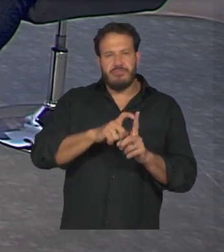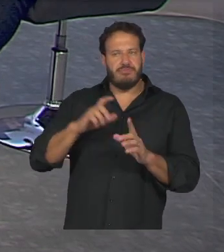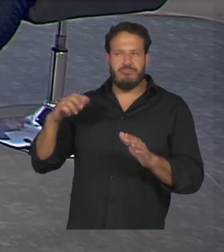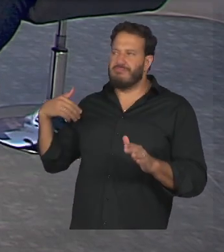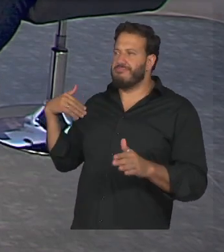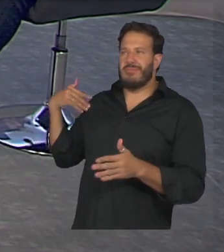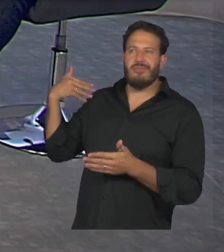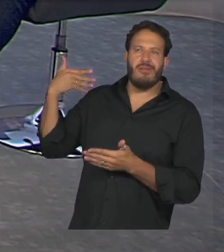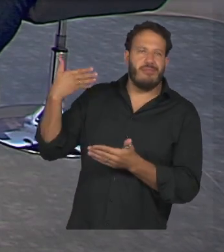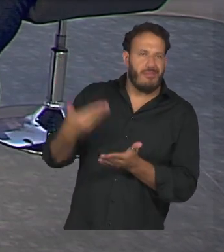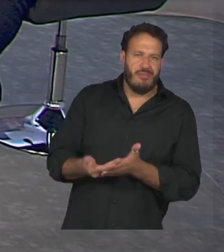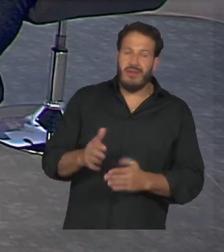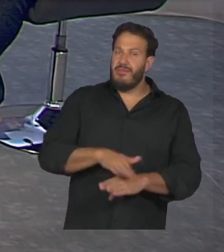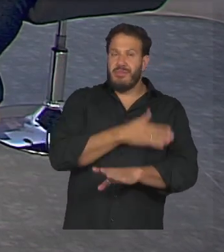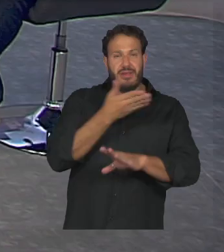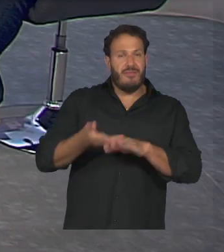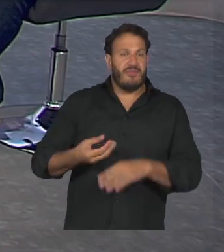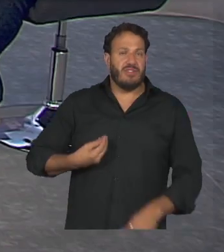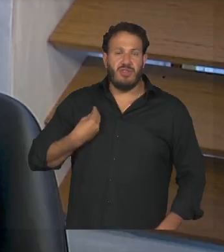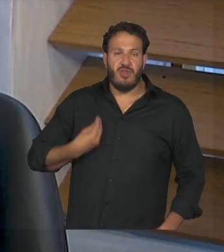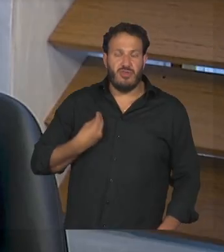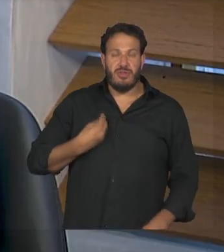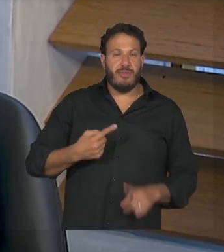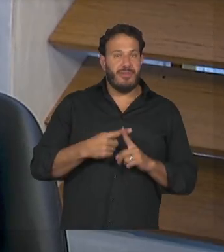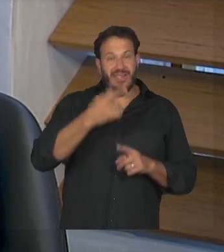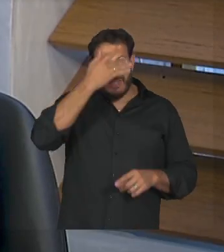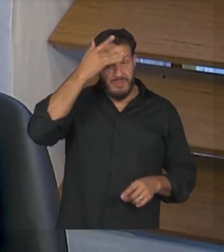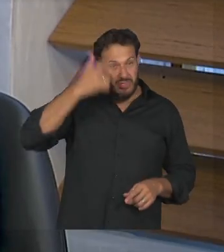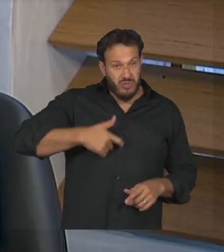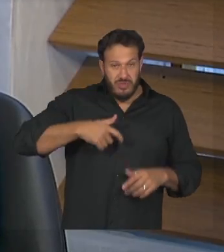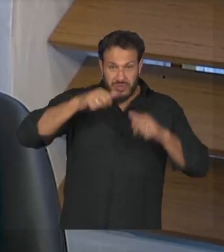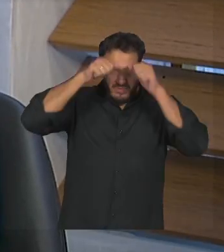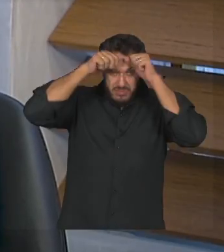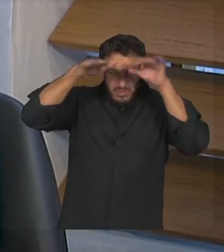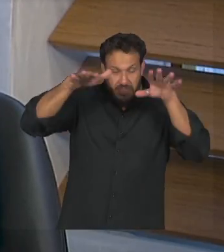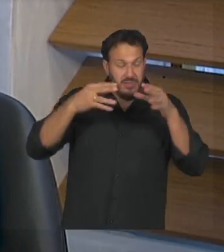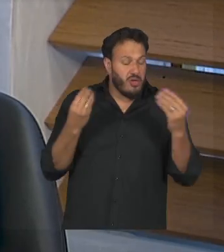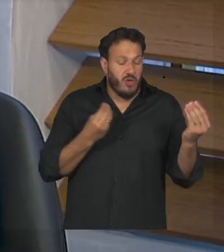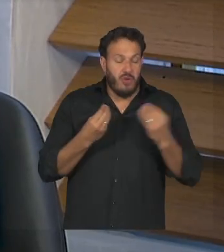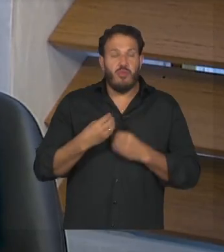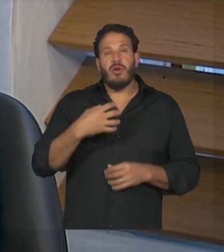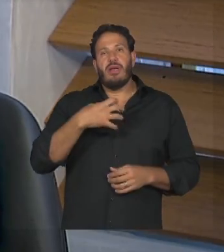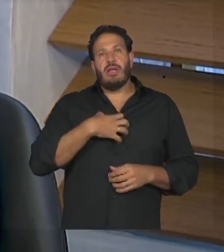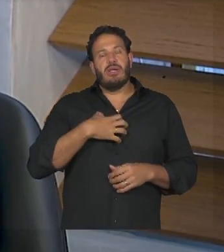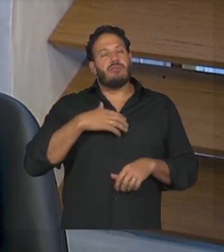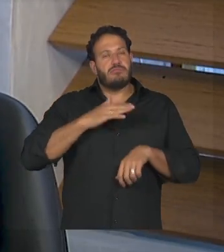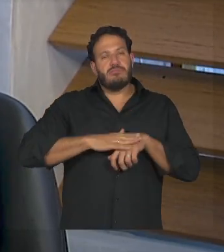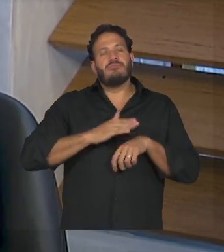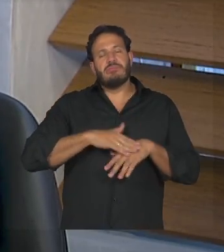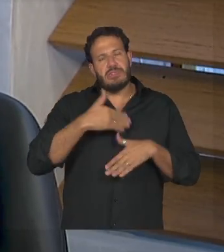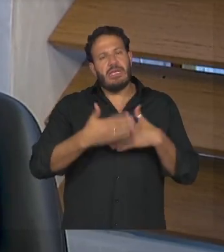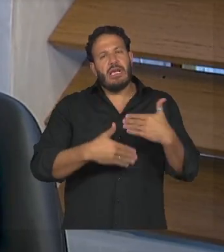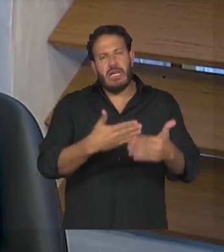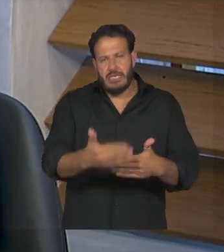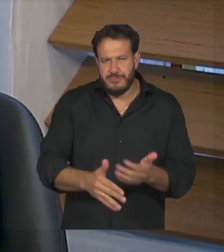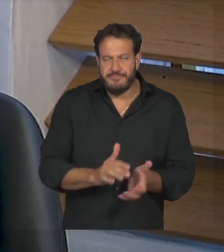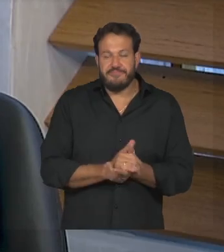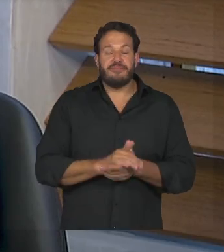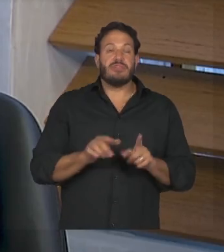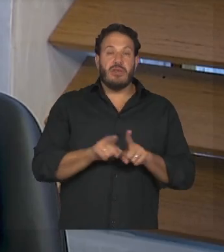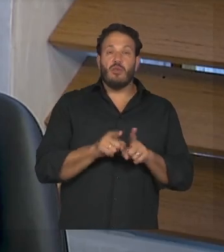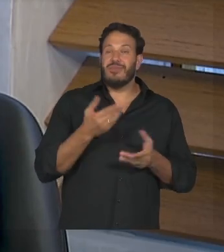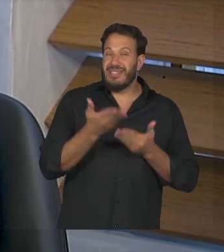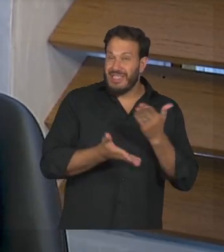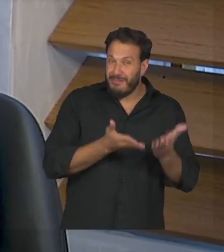o autismo ele é uma condição você nasce e morre com ele então o tratamento do